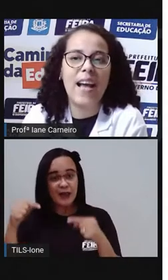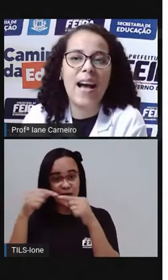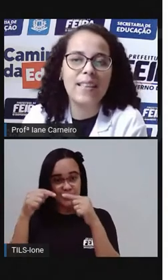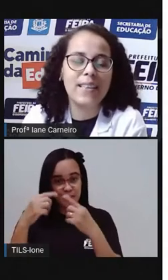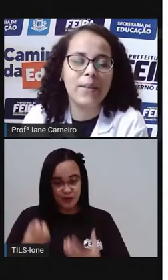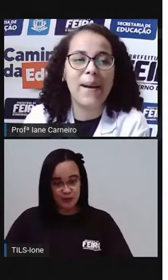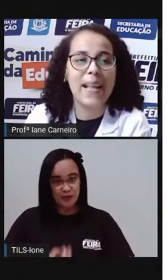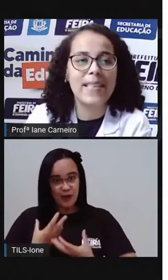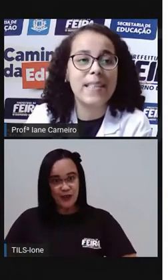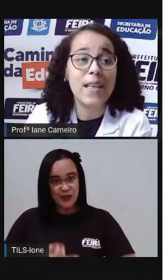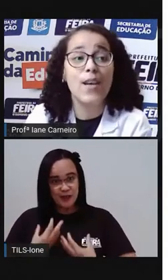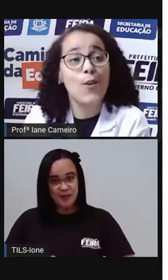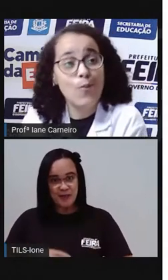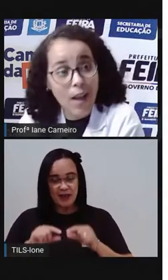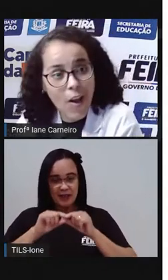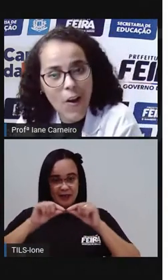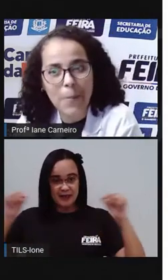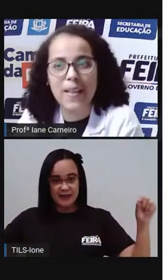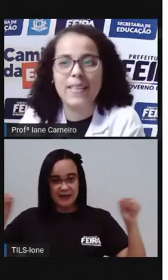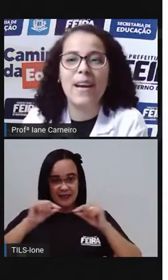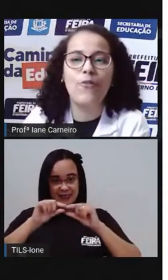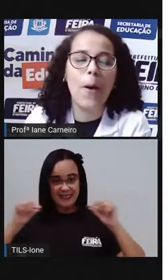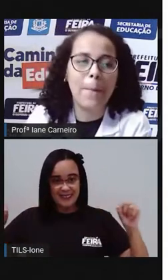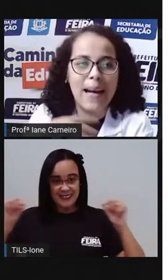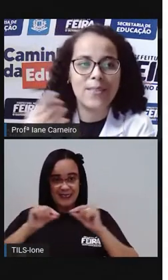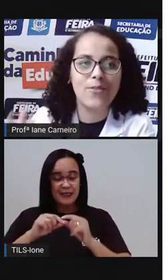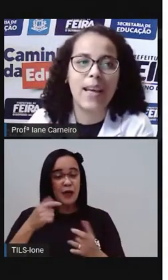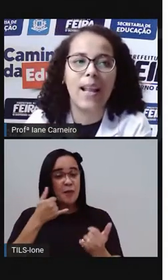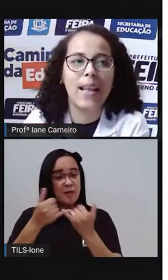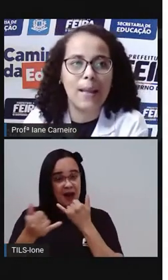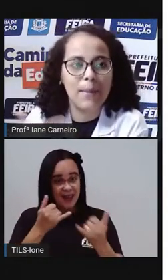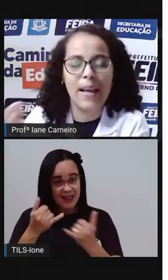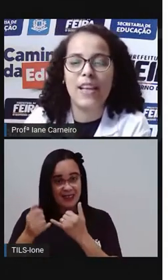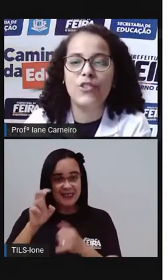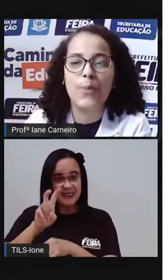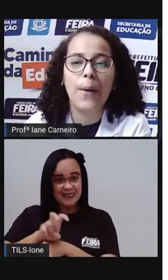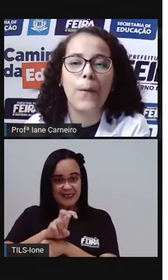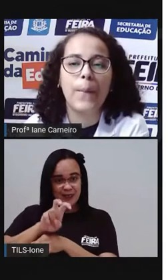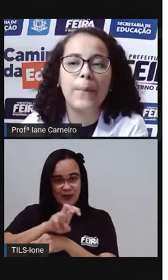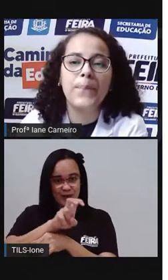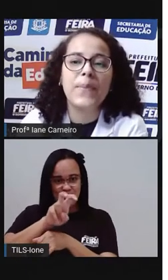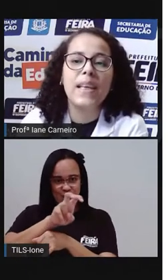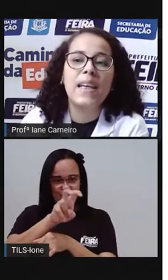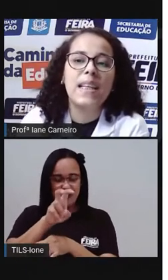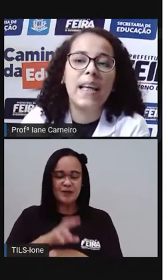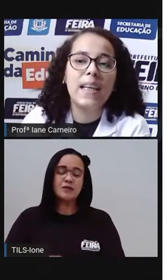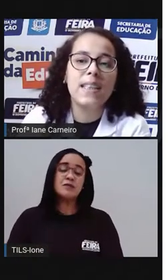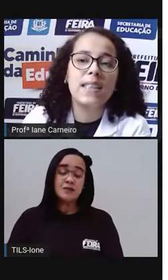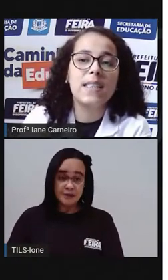está esticada, parece uma cobra. O formato que ela lembra é de uma cobra.